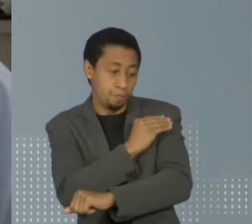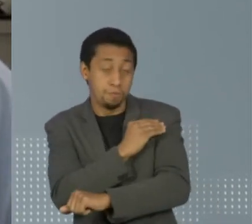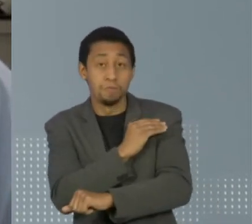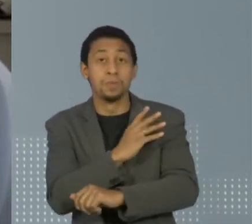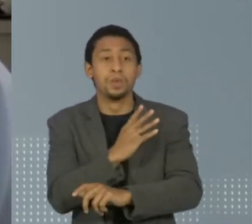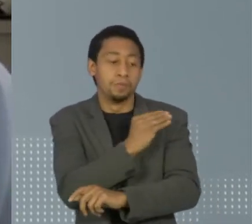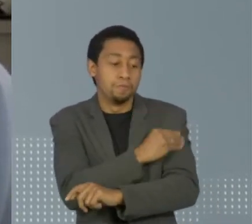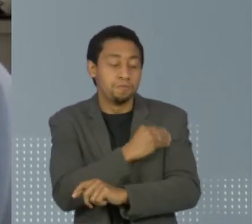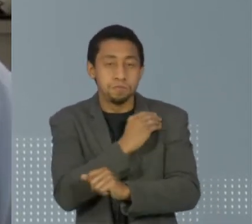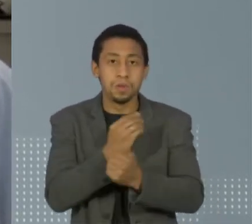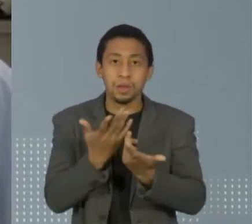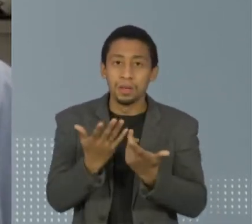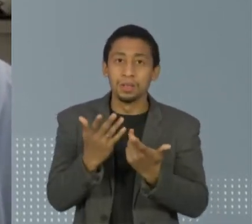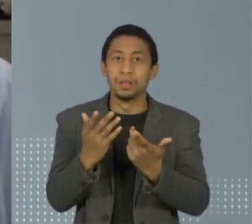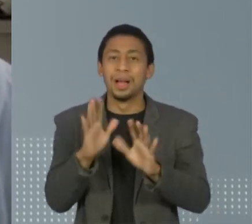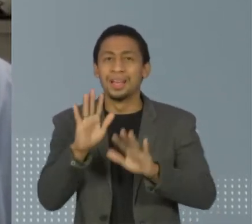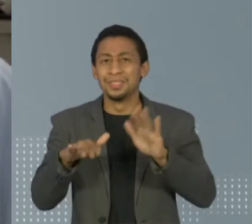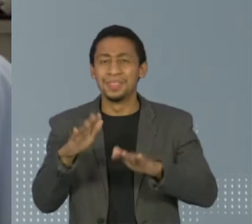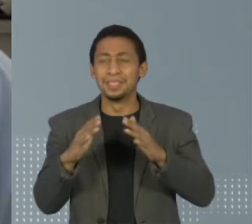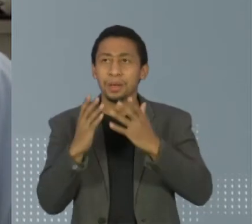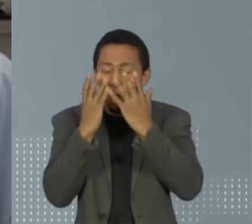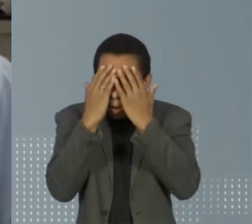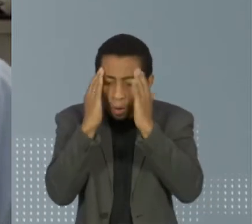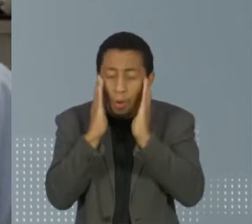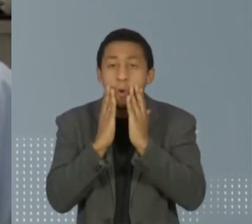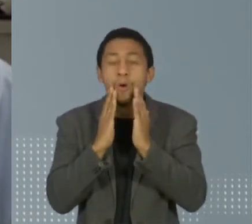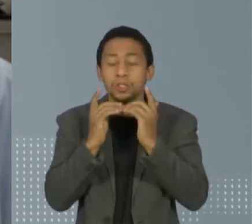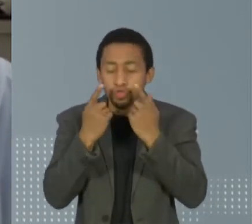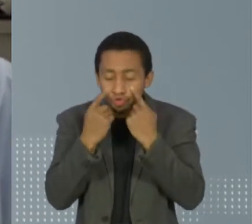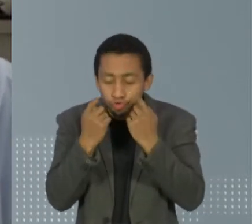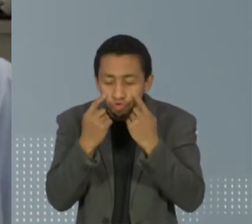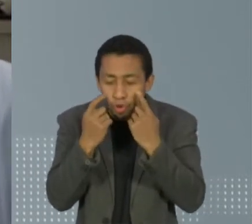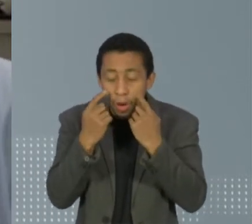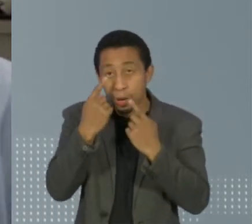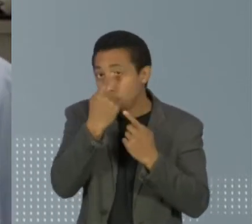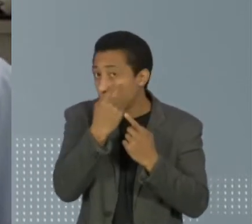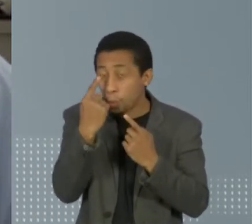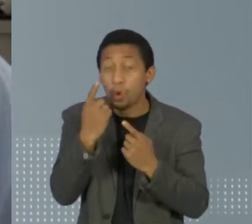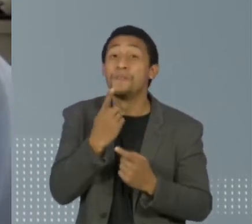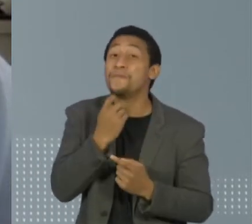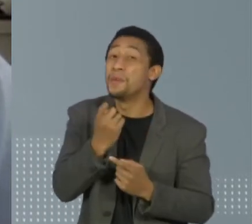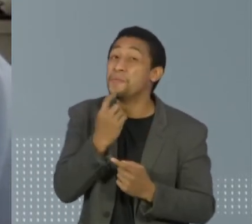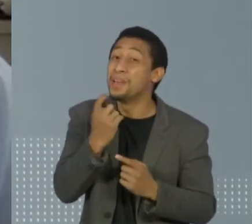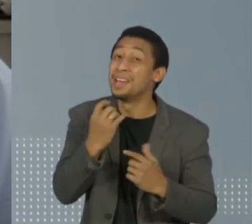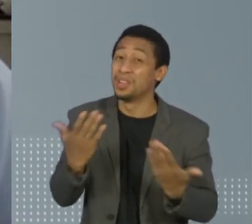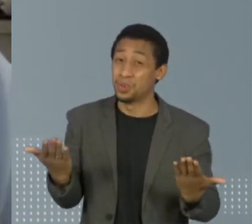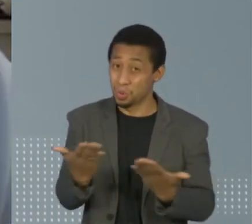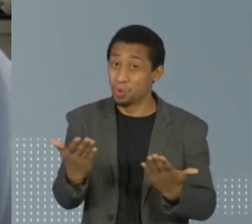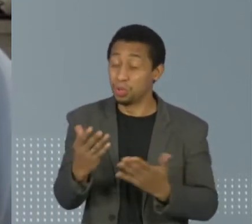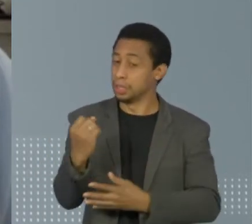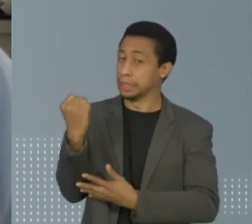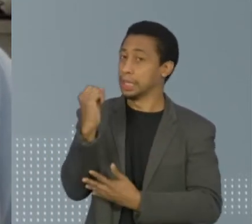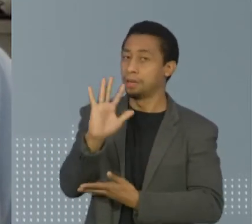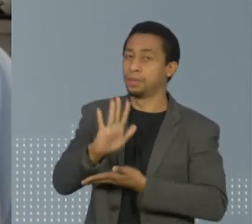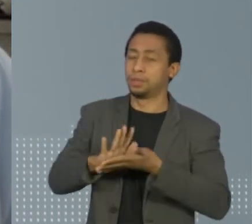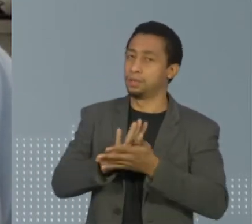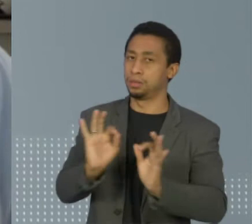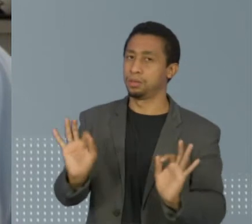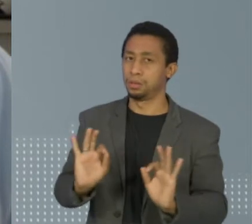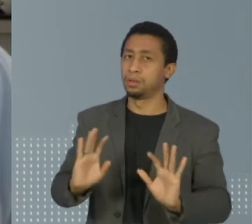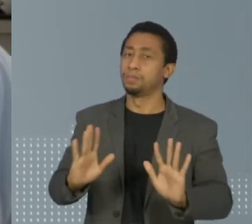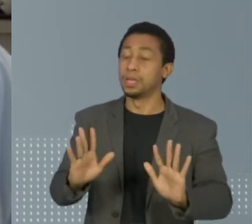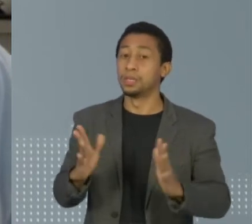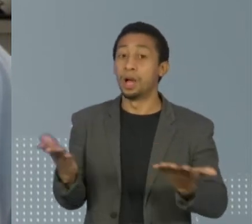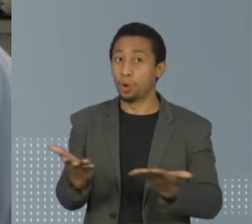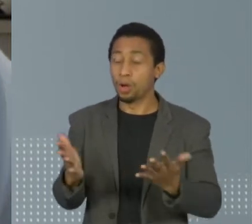no rosto, chorar, ficar vermelho o olho. E, graças a Deus, não foi nada grave. Mas hoje já está